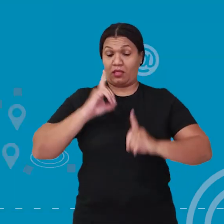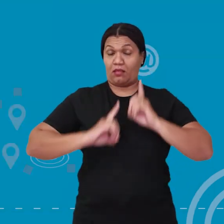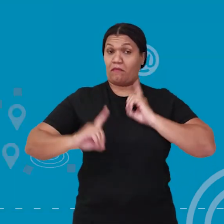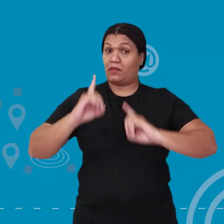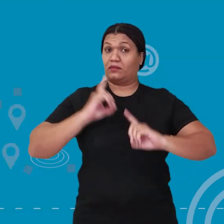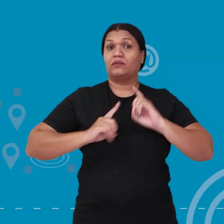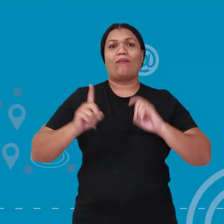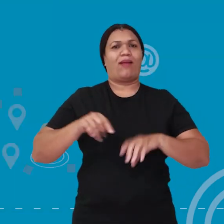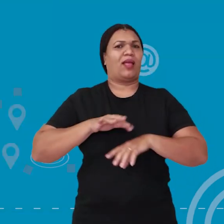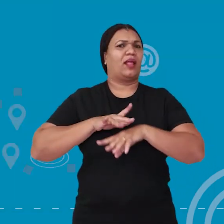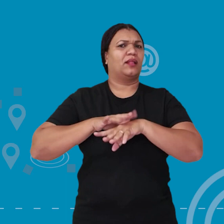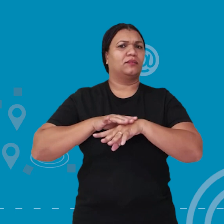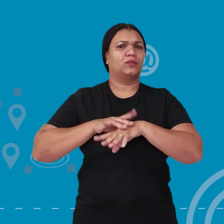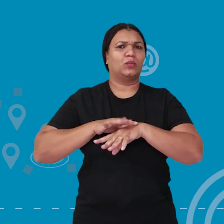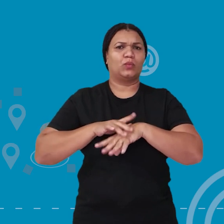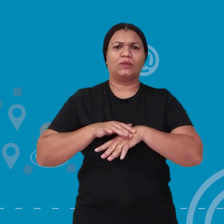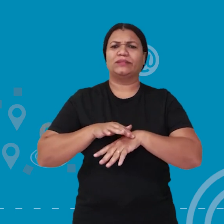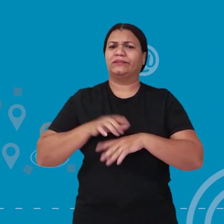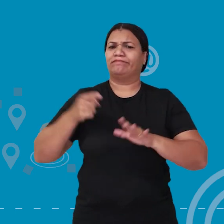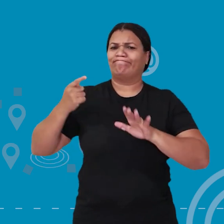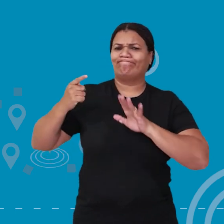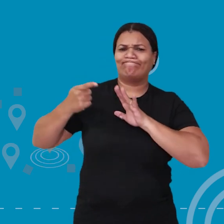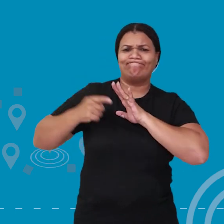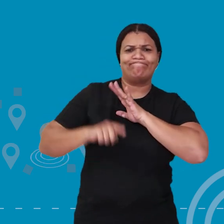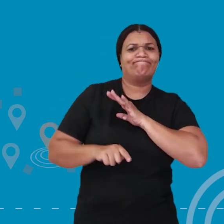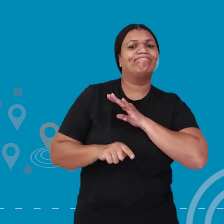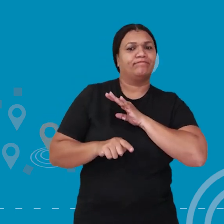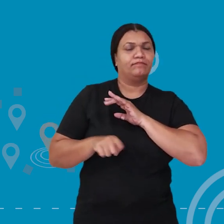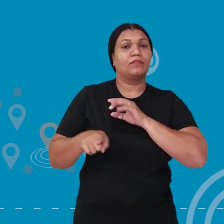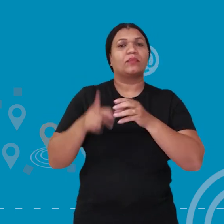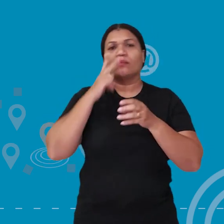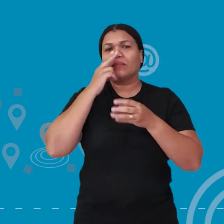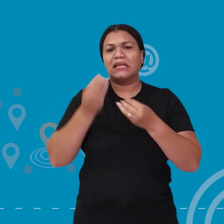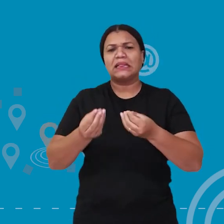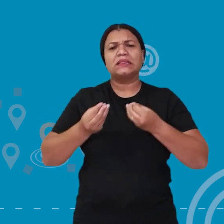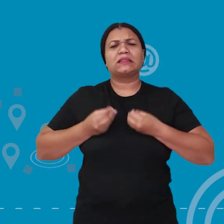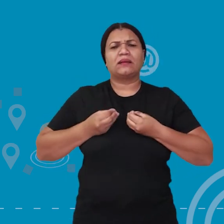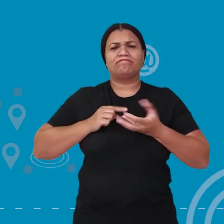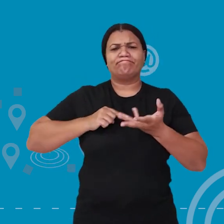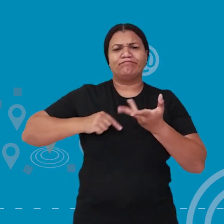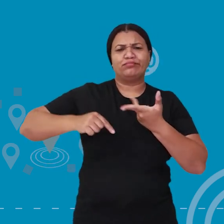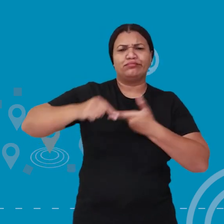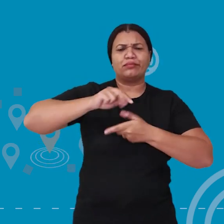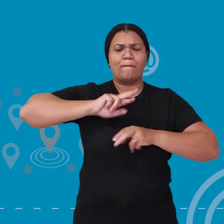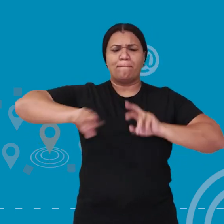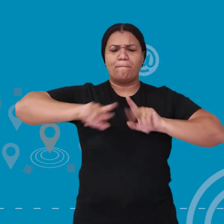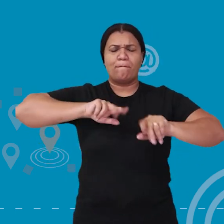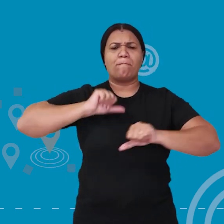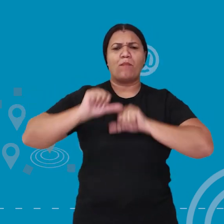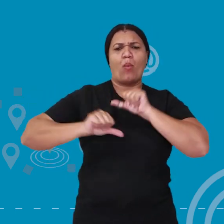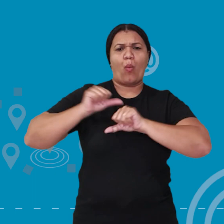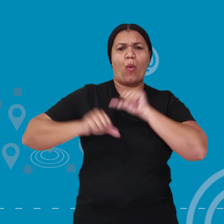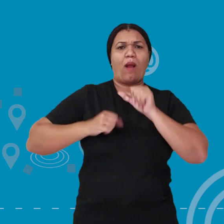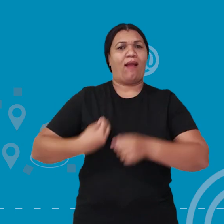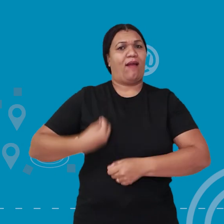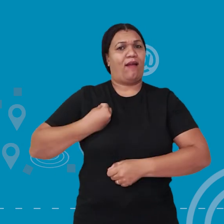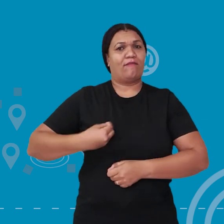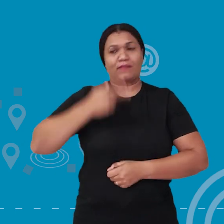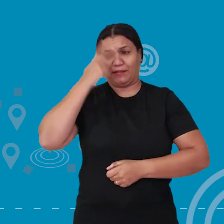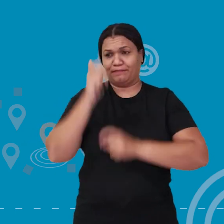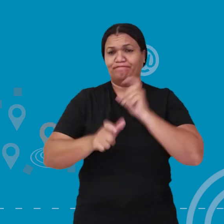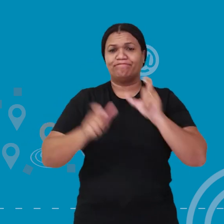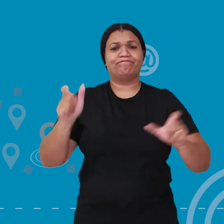A depressão é uma doença muito complexa e provoca diversas alterações na vida dos